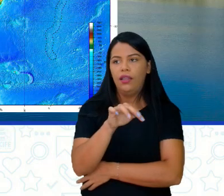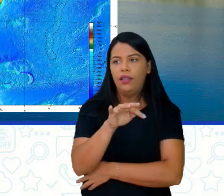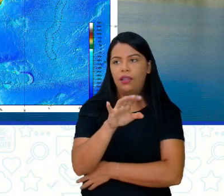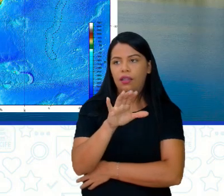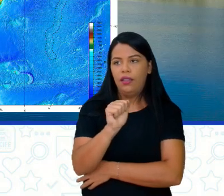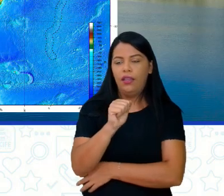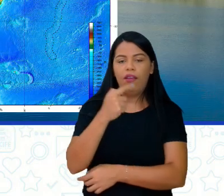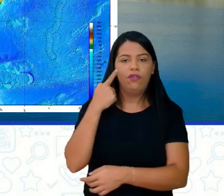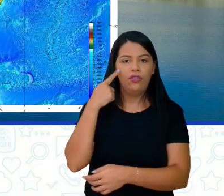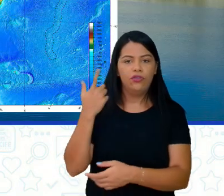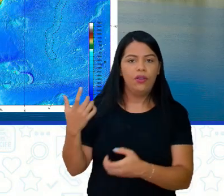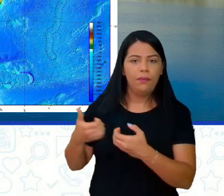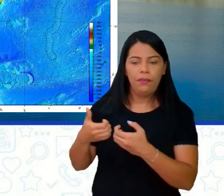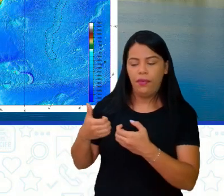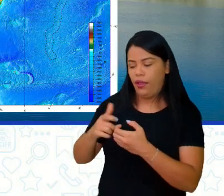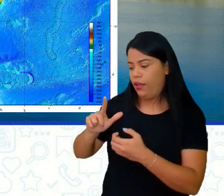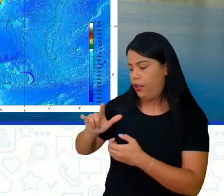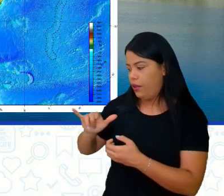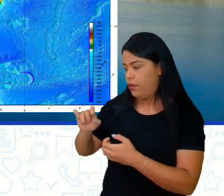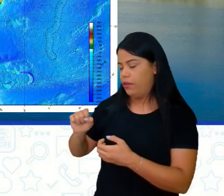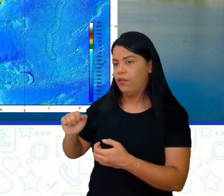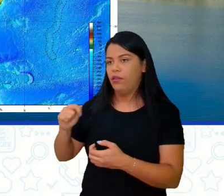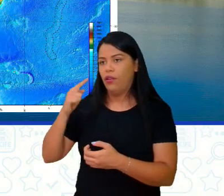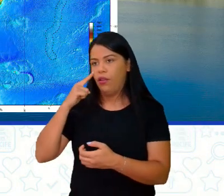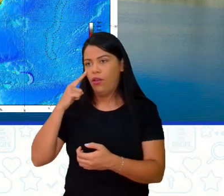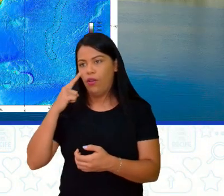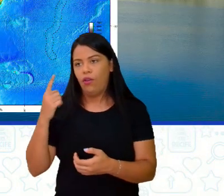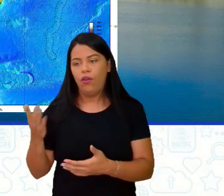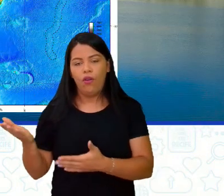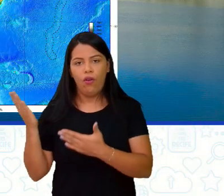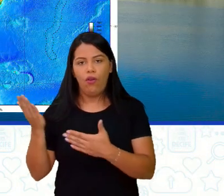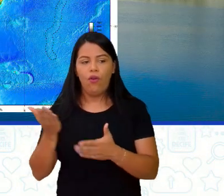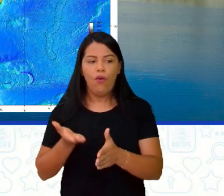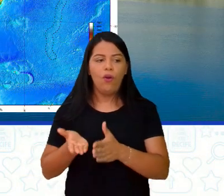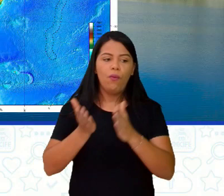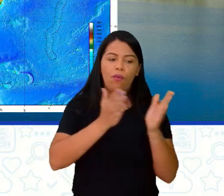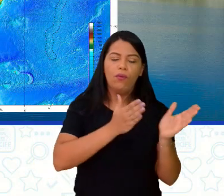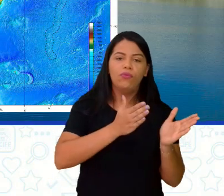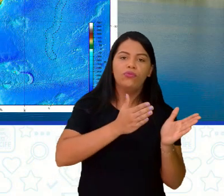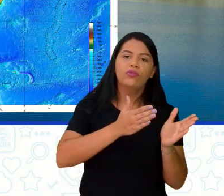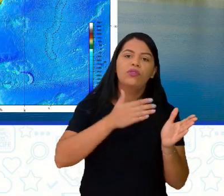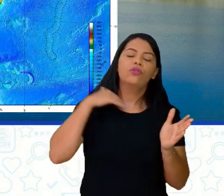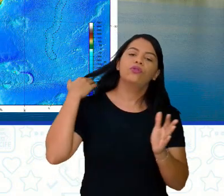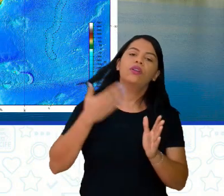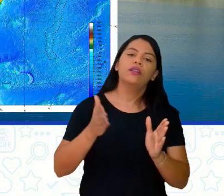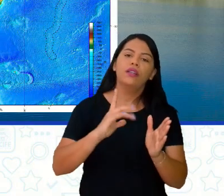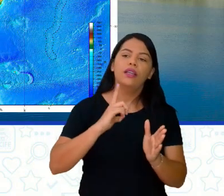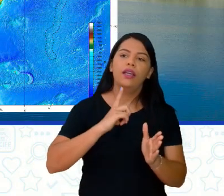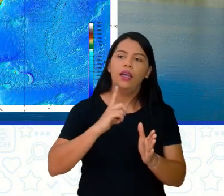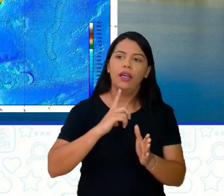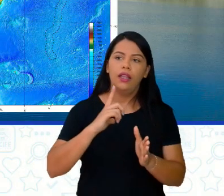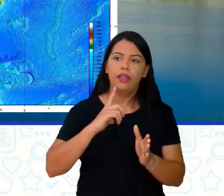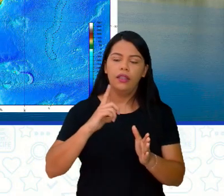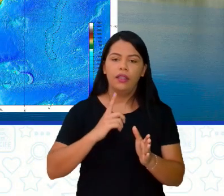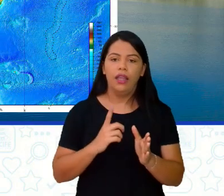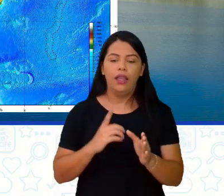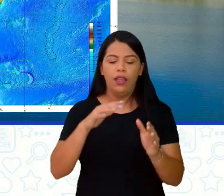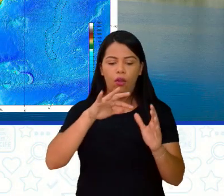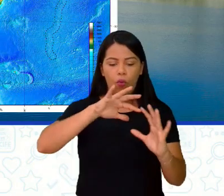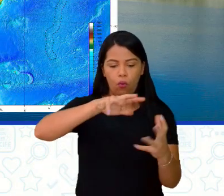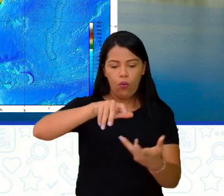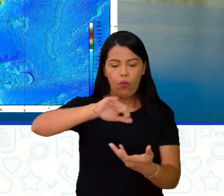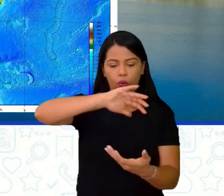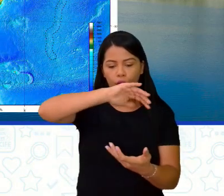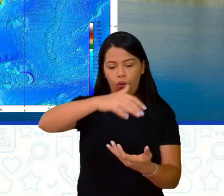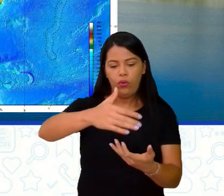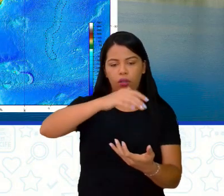perto de Laysa, no lado de lá, oposto à Laysa, nós temos o quê? O continente americano, né? Está até aparecendo